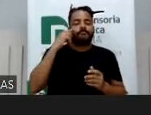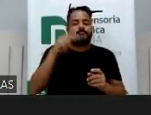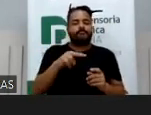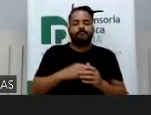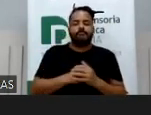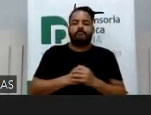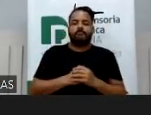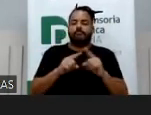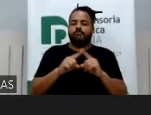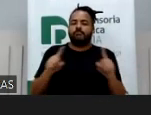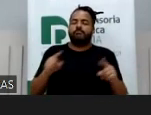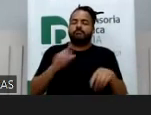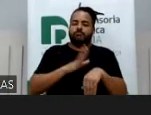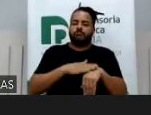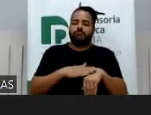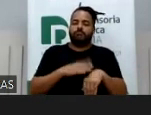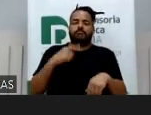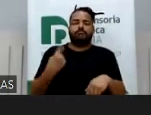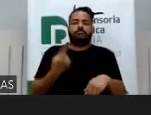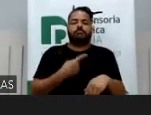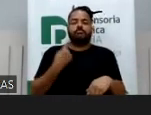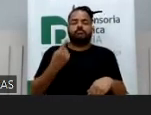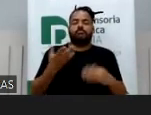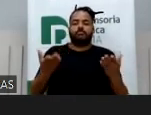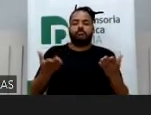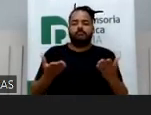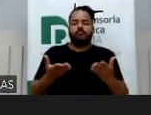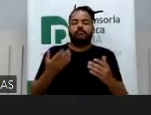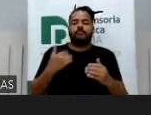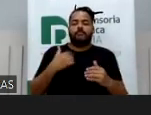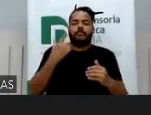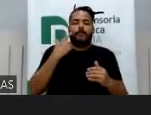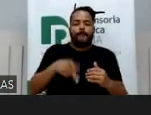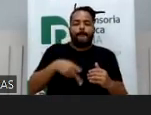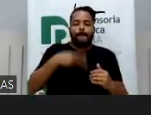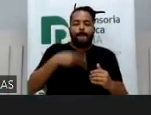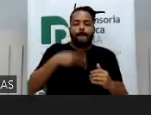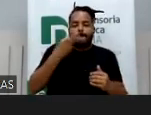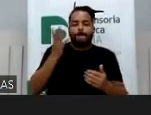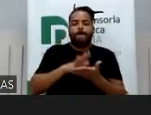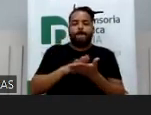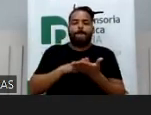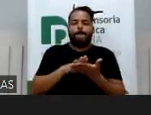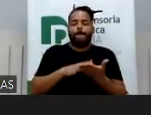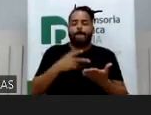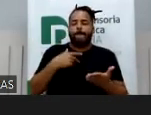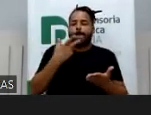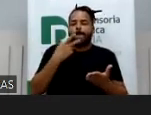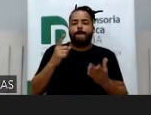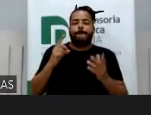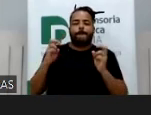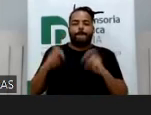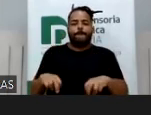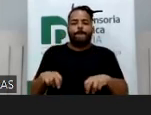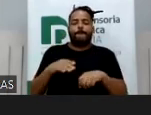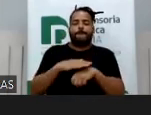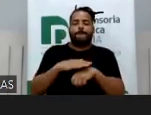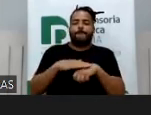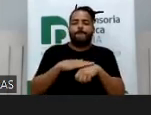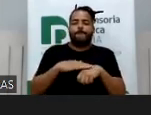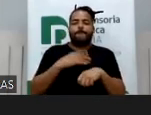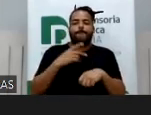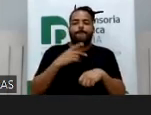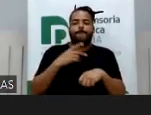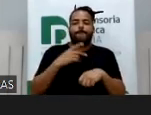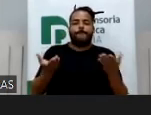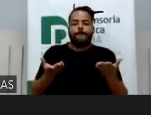agora também cabe a nós fazer o que a gente está fazendo aqui, porque enquanto a gente não falar sobre essas coisas publicamente, não trazer para o debate o desconhecimento